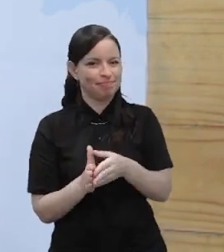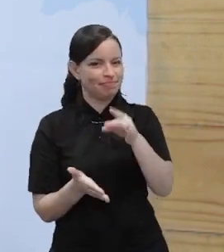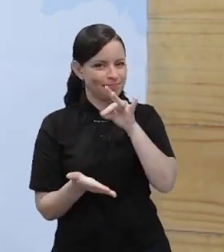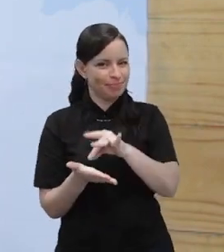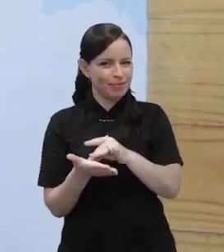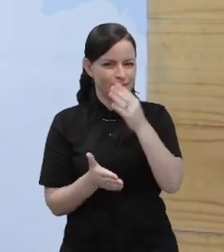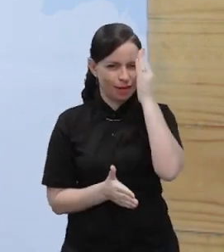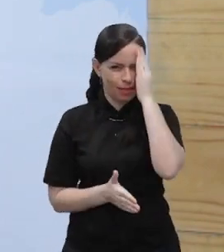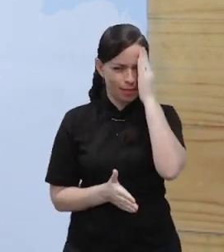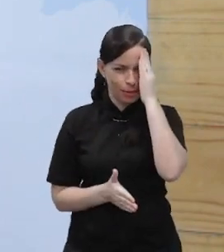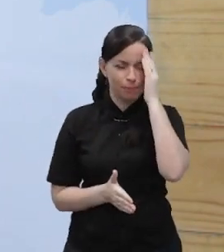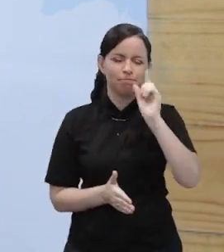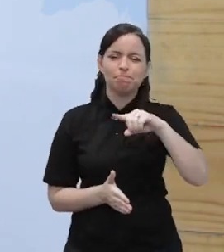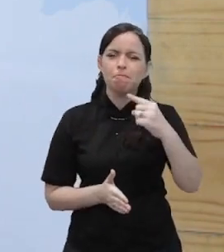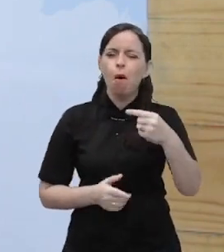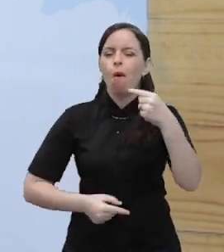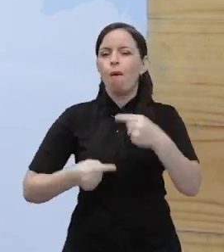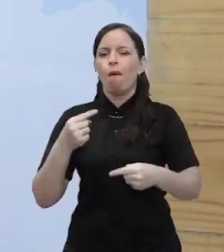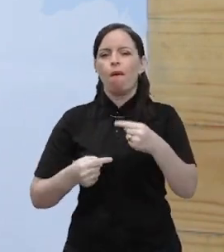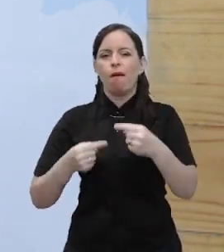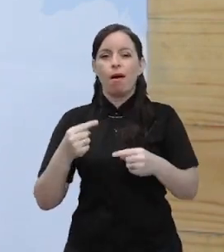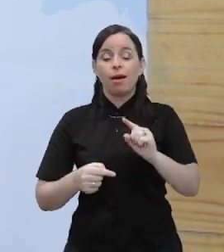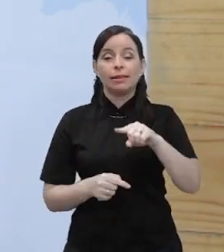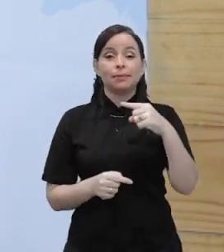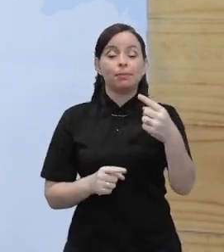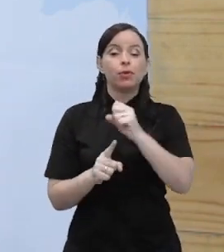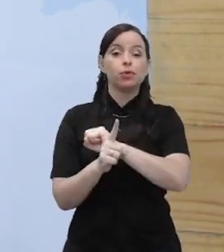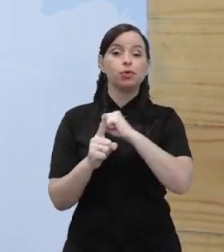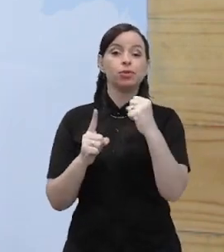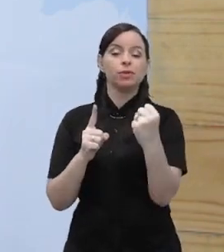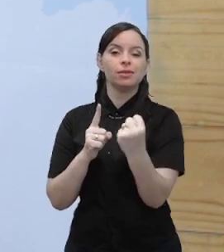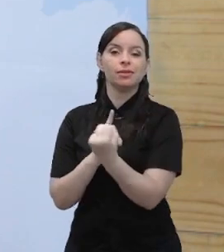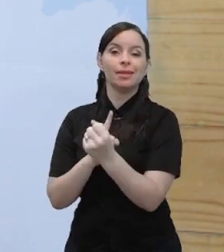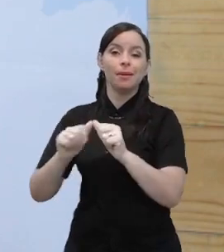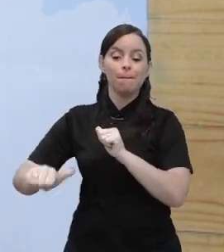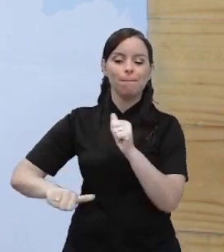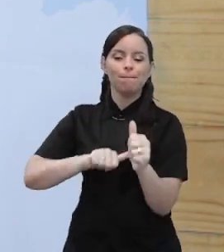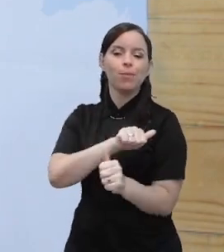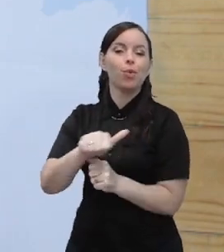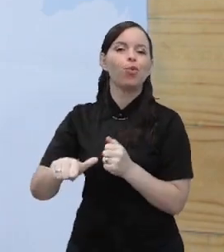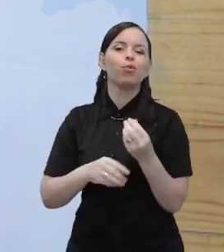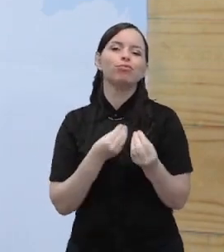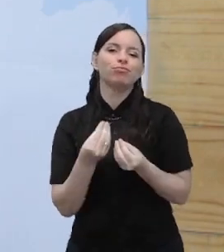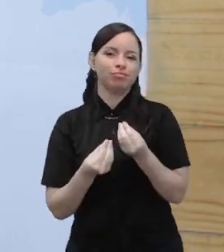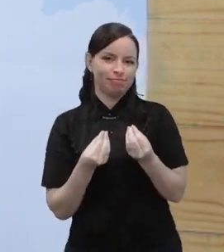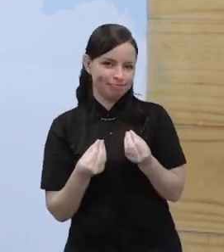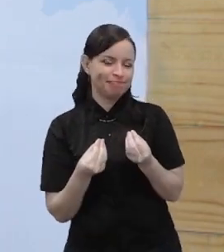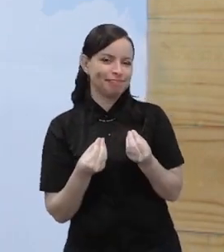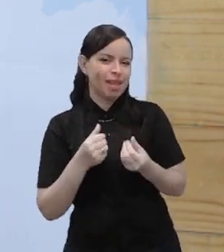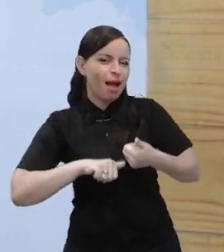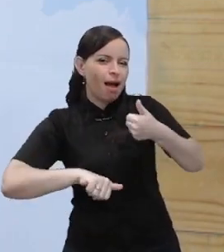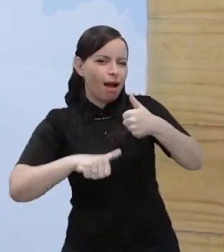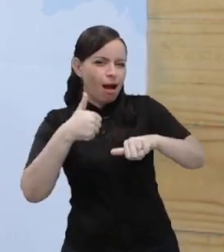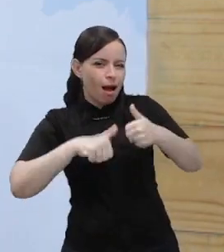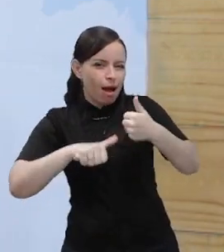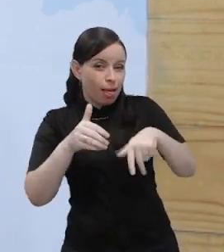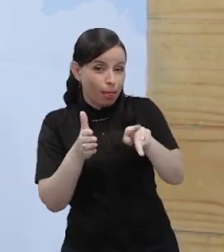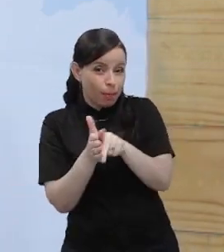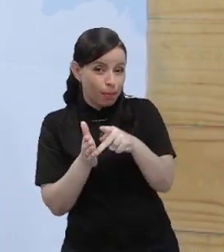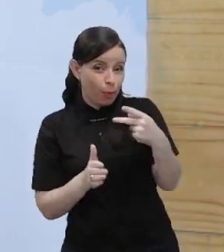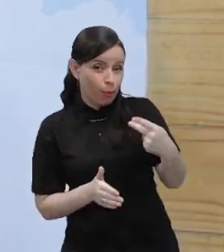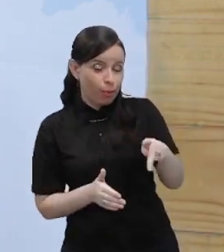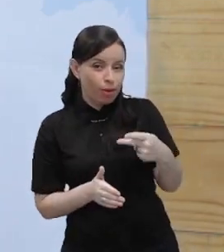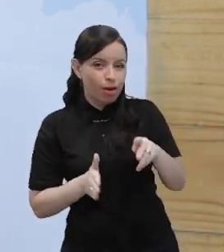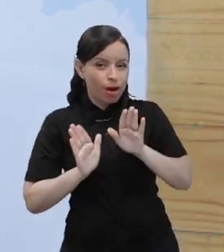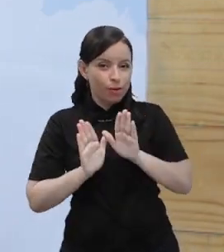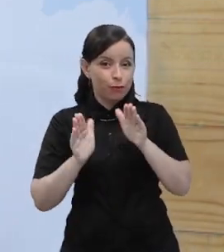um mundo pós-guerra e o que ia acontecer com a sociedade em seguida. E aí, as análises de Bolman, elas se concentraram